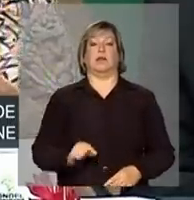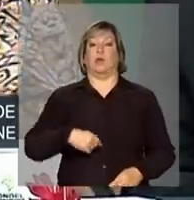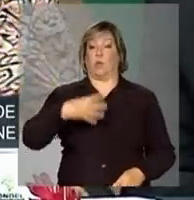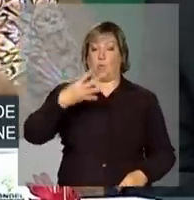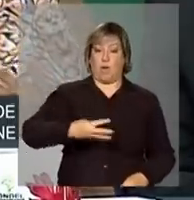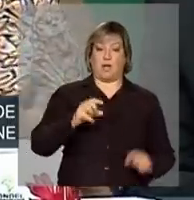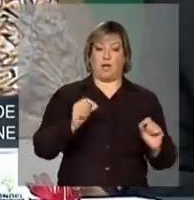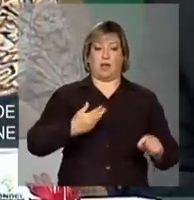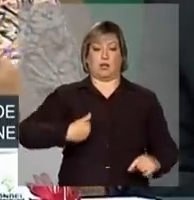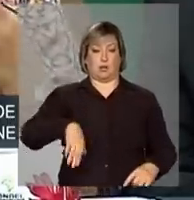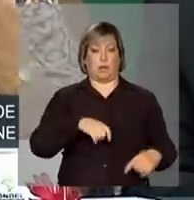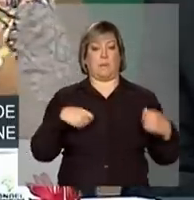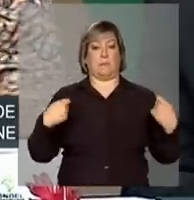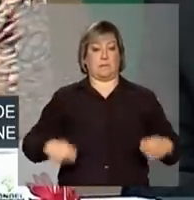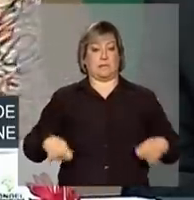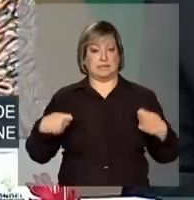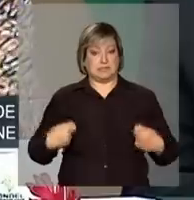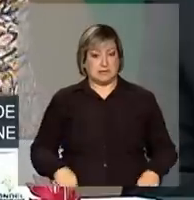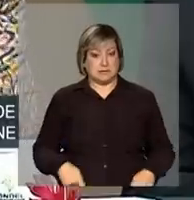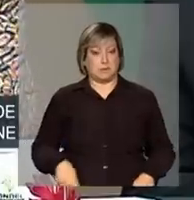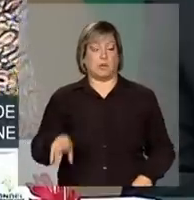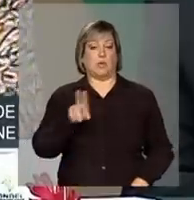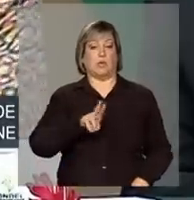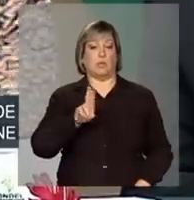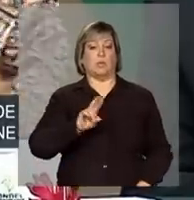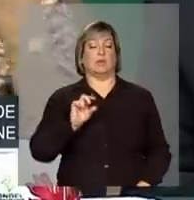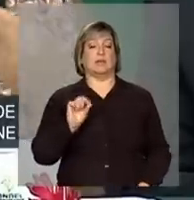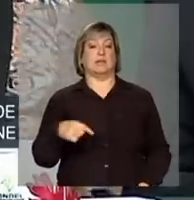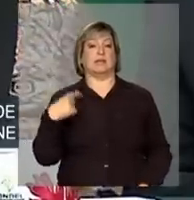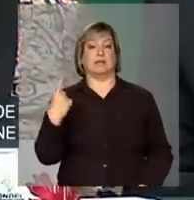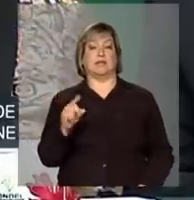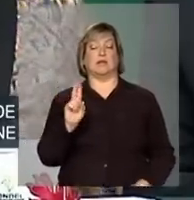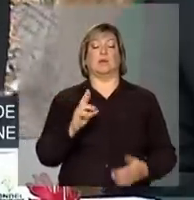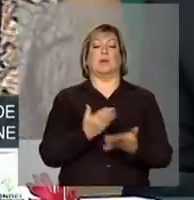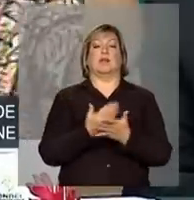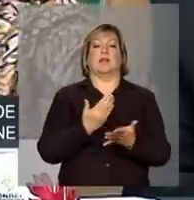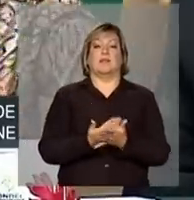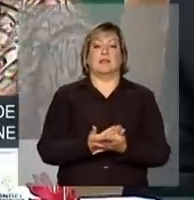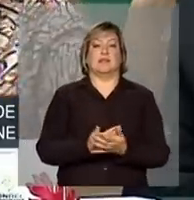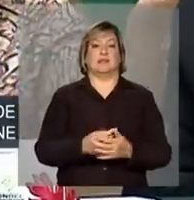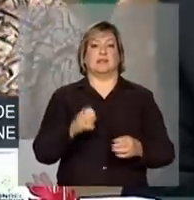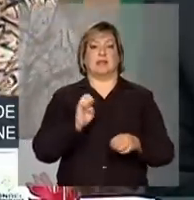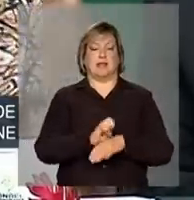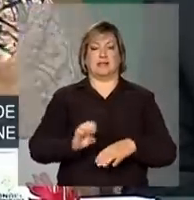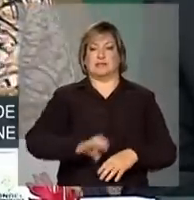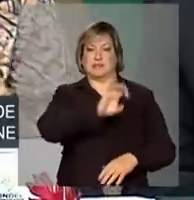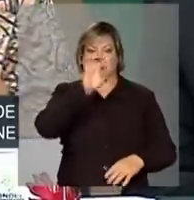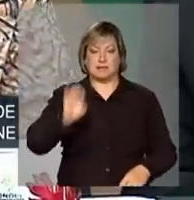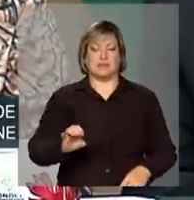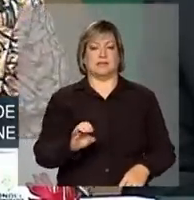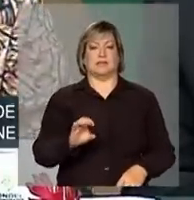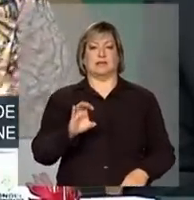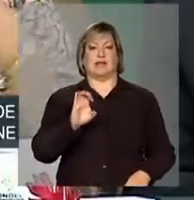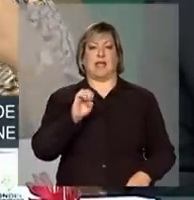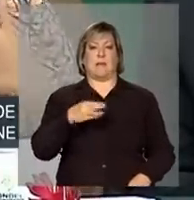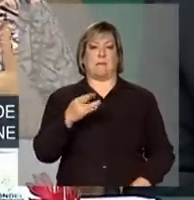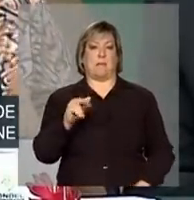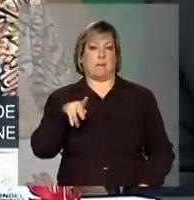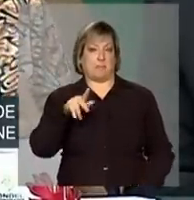nós temos de utilizar as universidades estaduais, os centros de pesquisa, a Embrapa, para ver